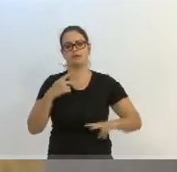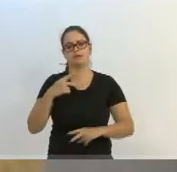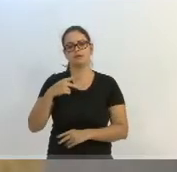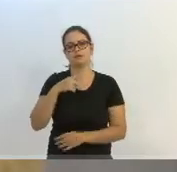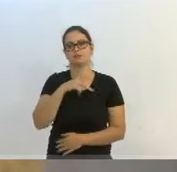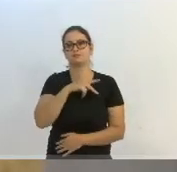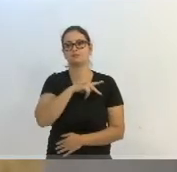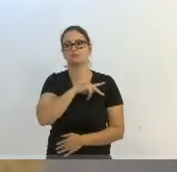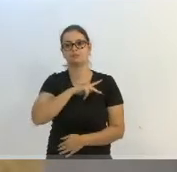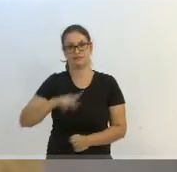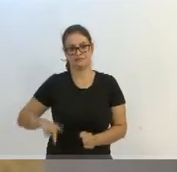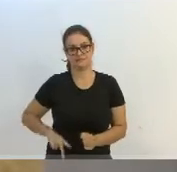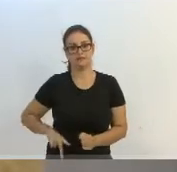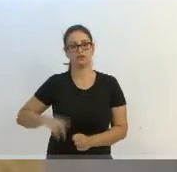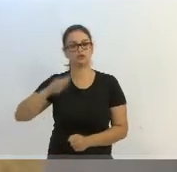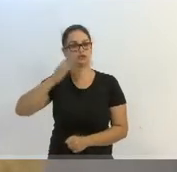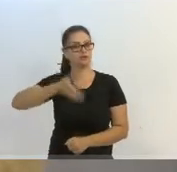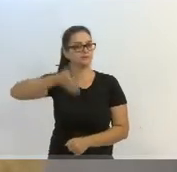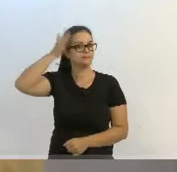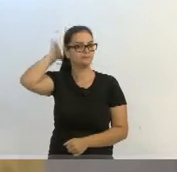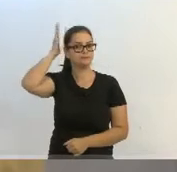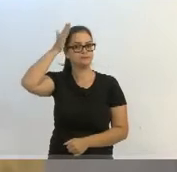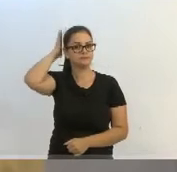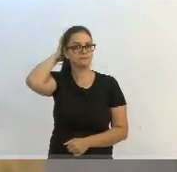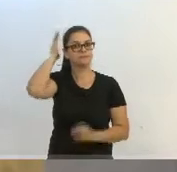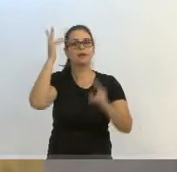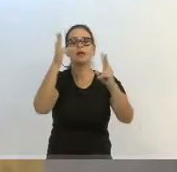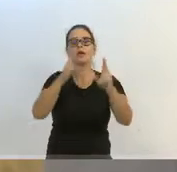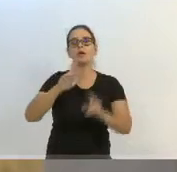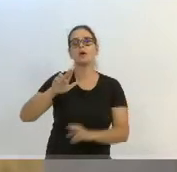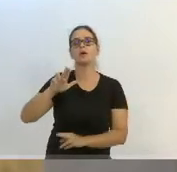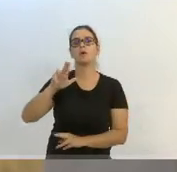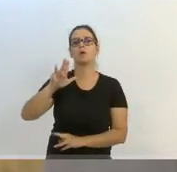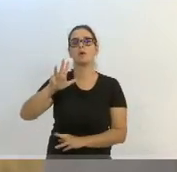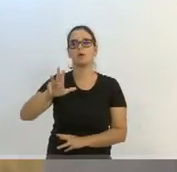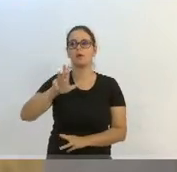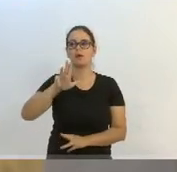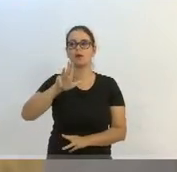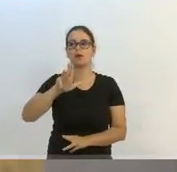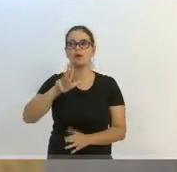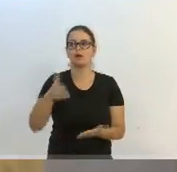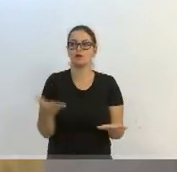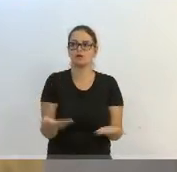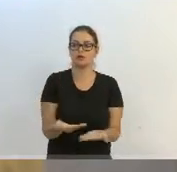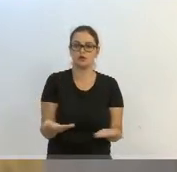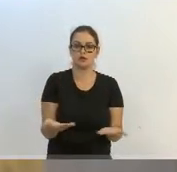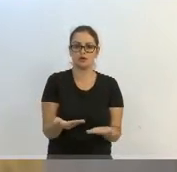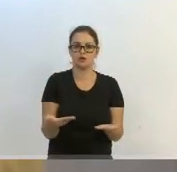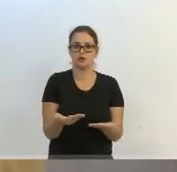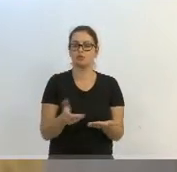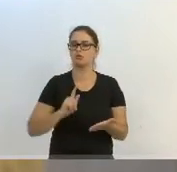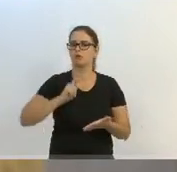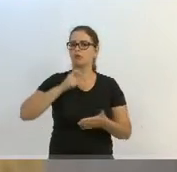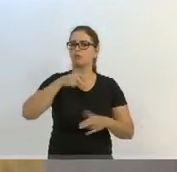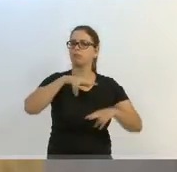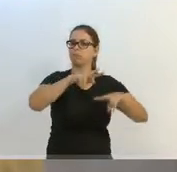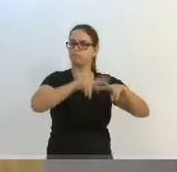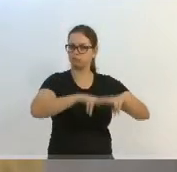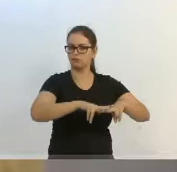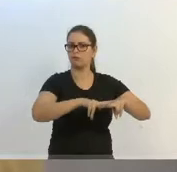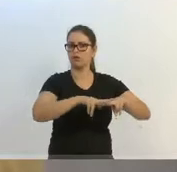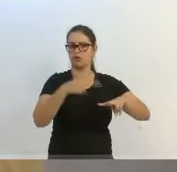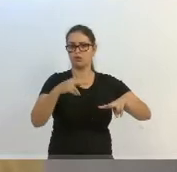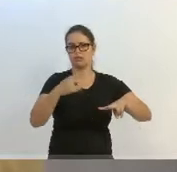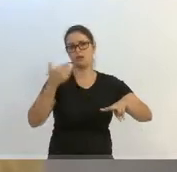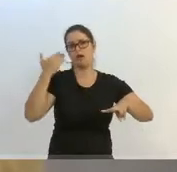Temer. Assim como o presidente Lula, que hoje está pagando pelos